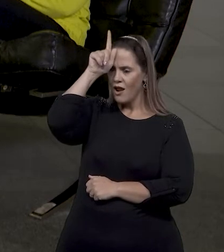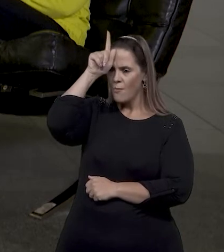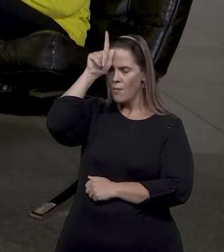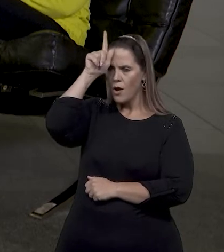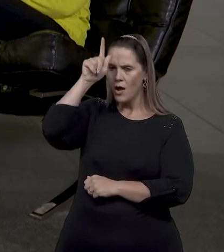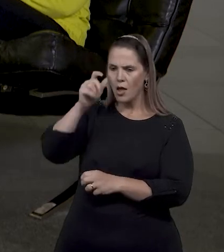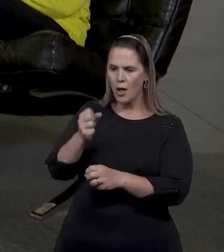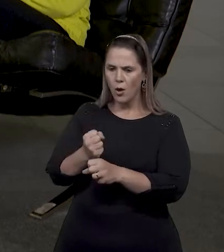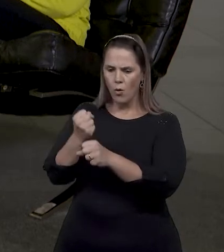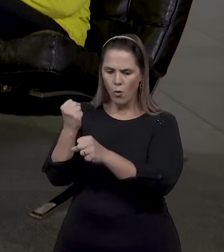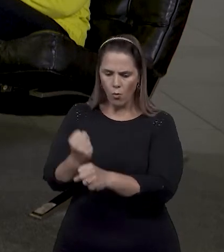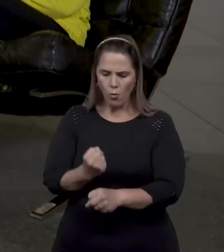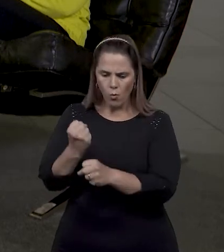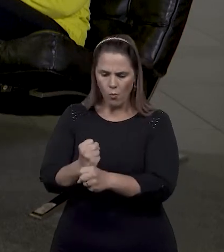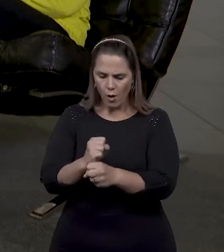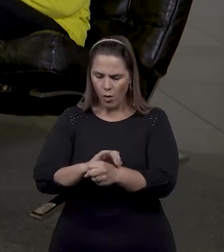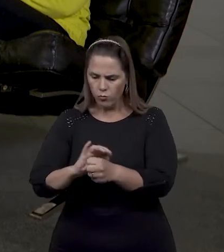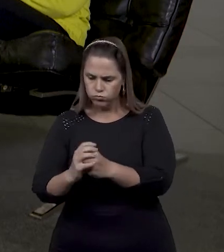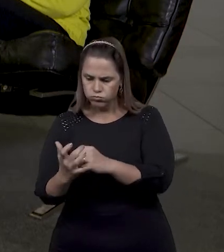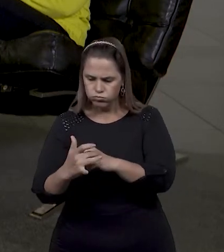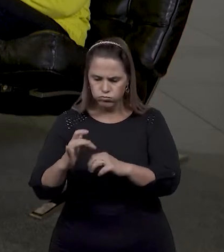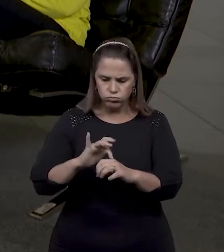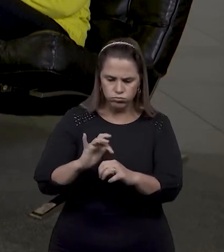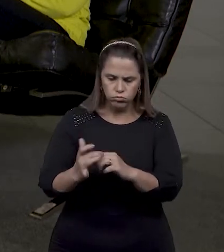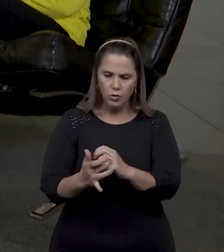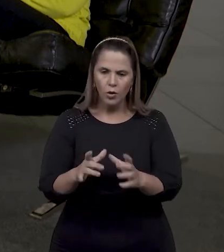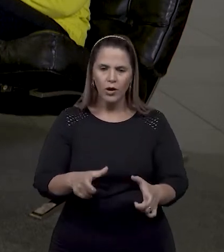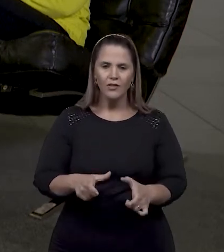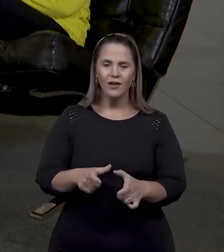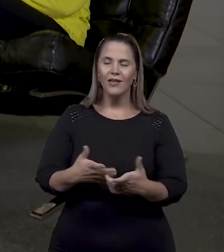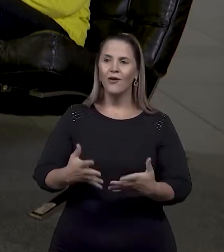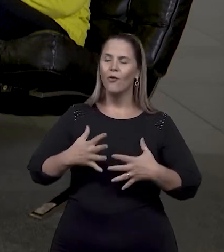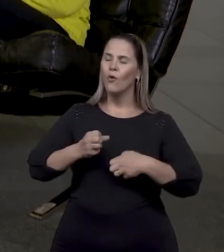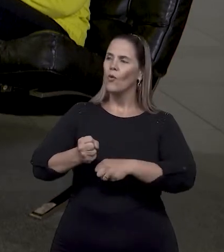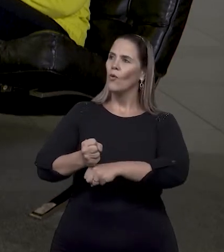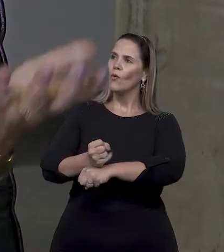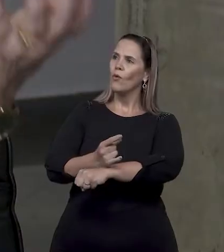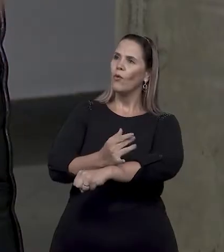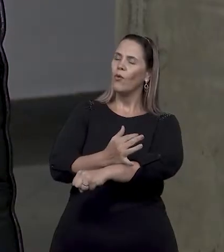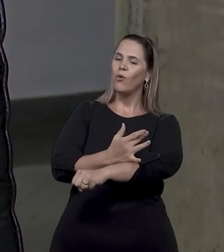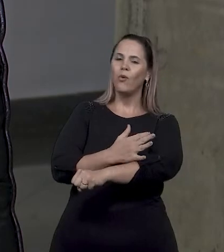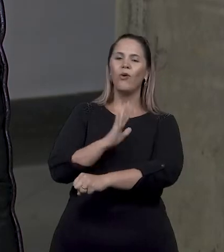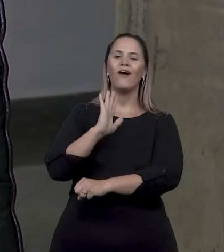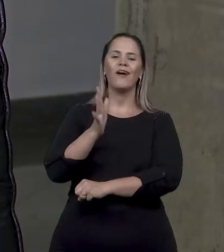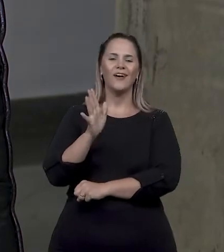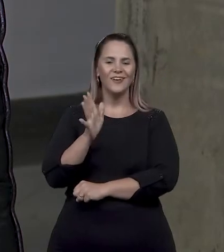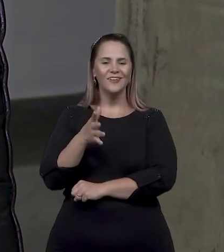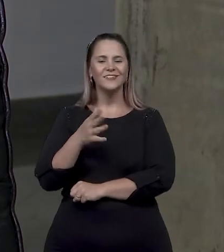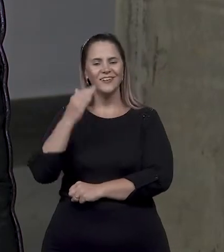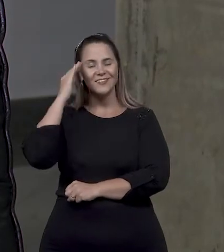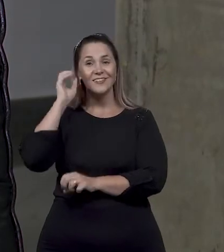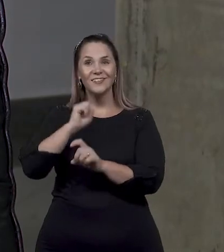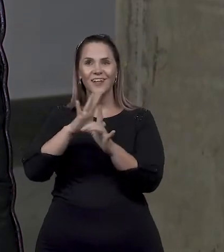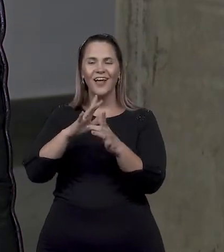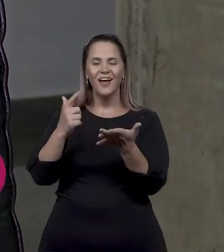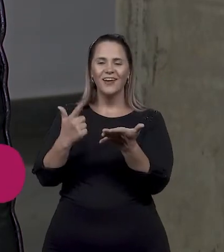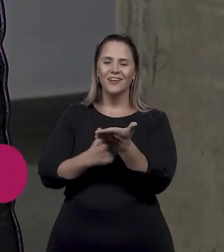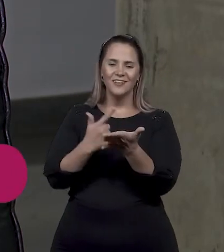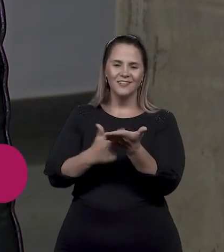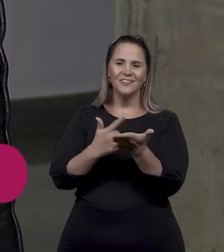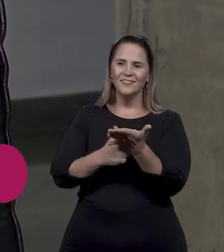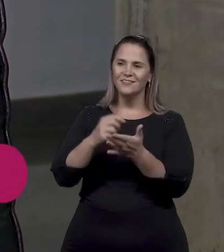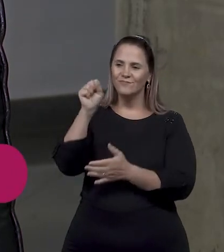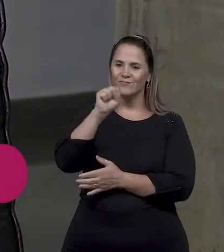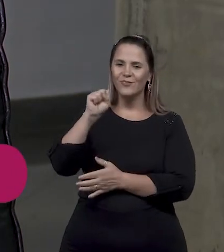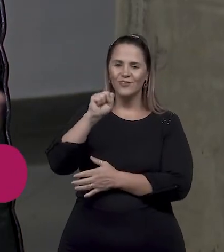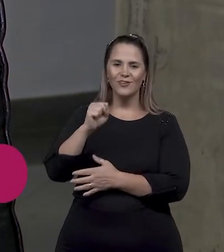passando a mão no pilão, eu emocionei, falei, já valeu a pena esses oito livros que eu trouxe. Em cada